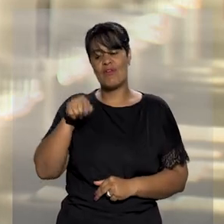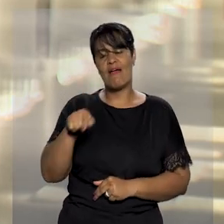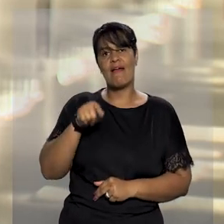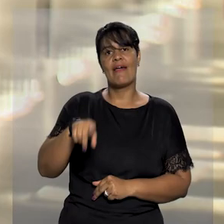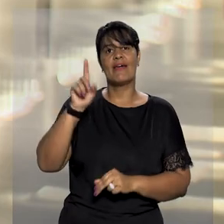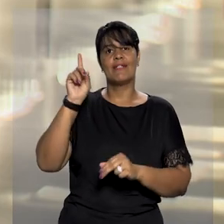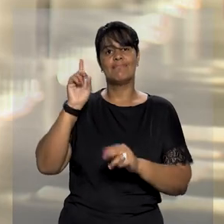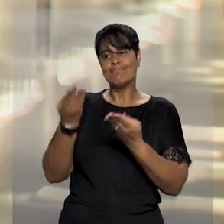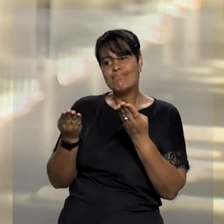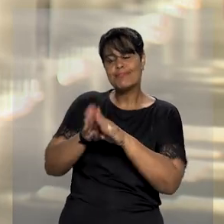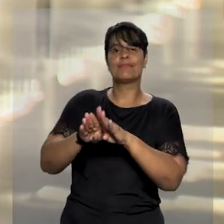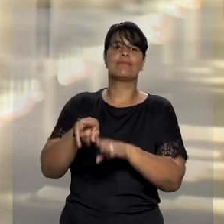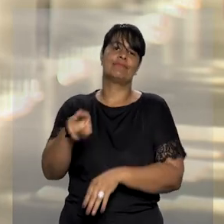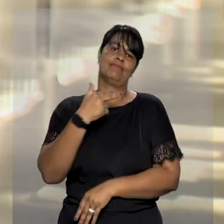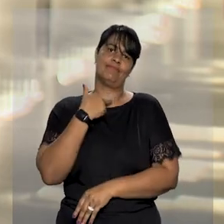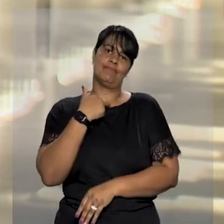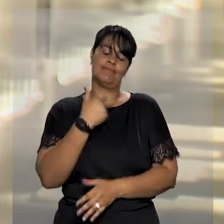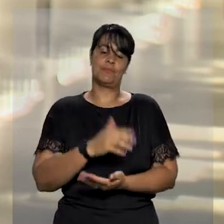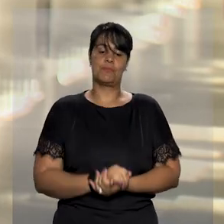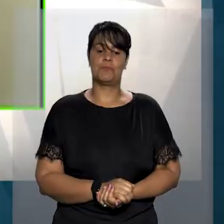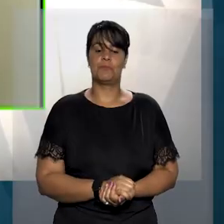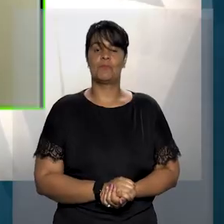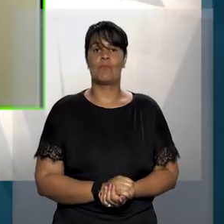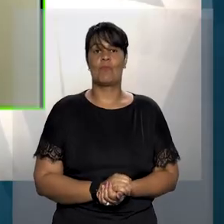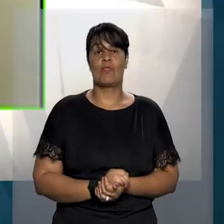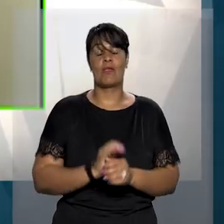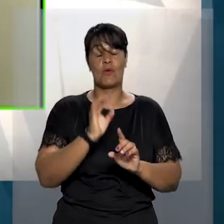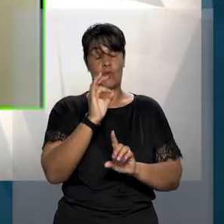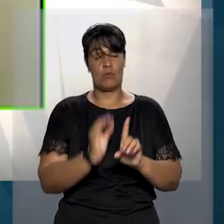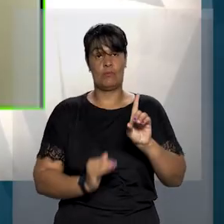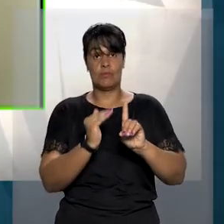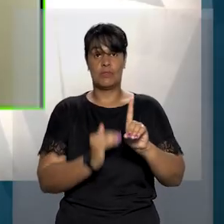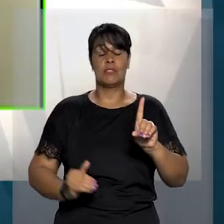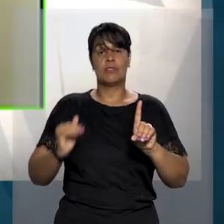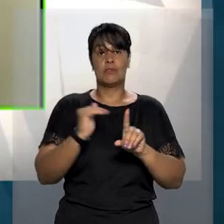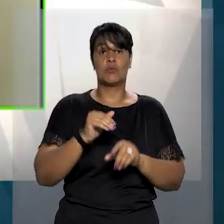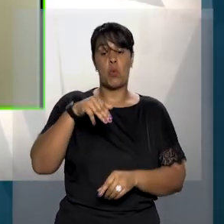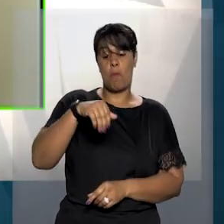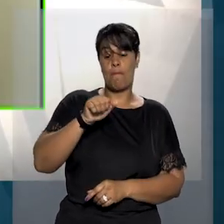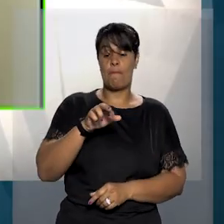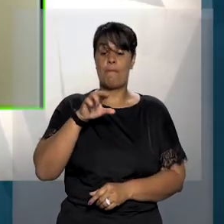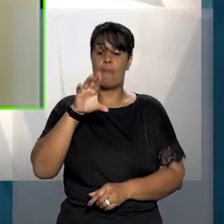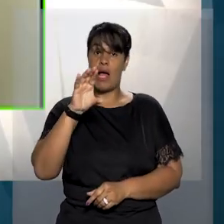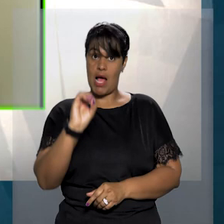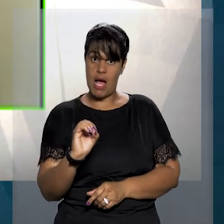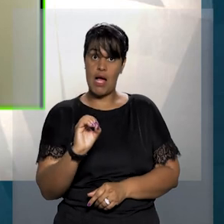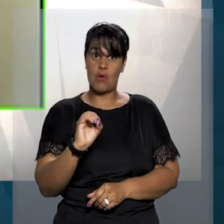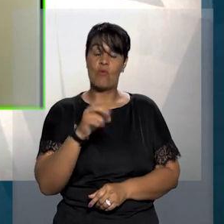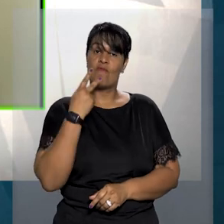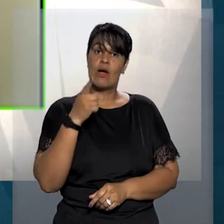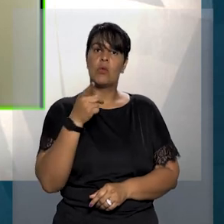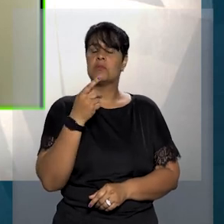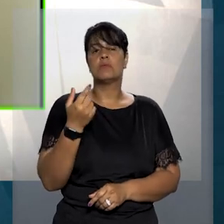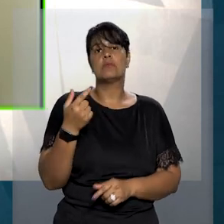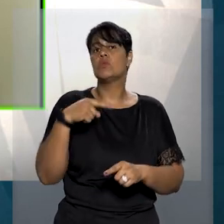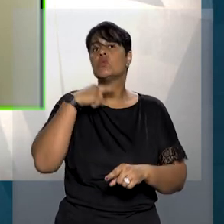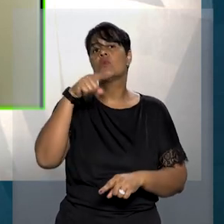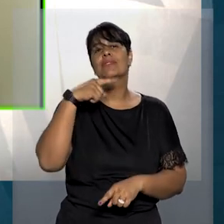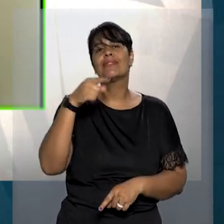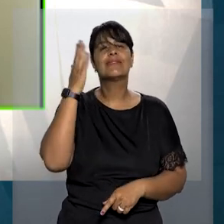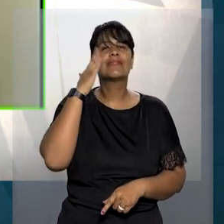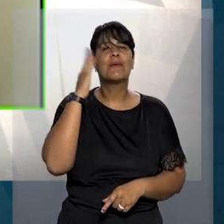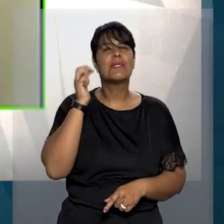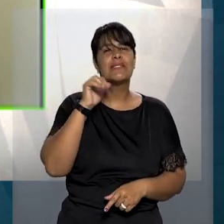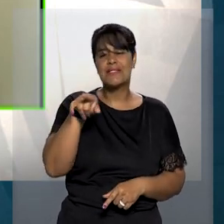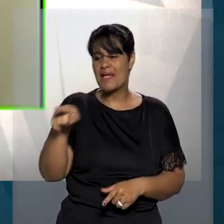autoriza por si só a convolação em falência. O relator ministro Marco Aurélio Belize afirmou que não seria possível verificar se